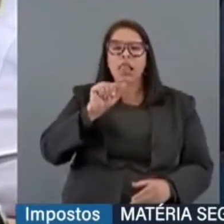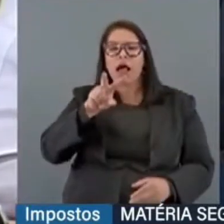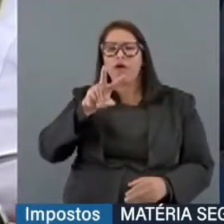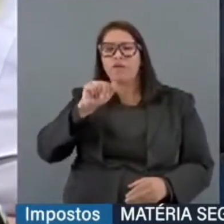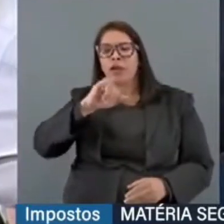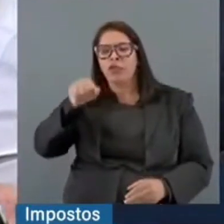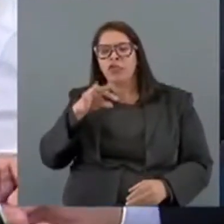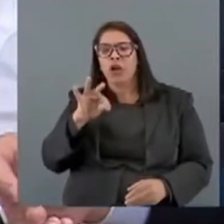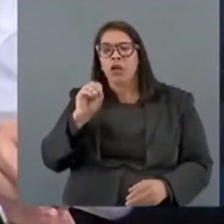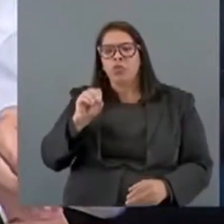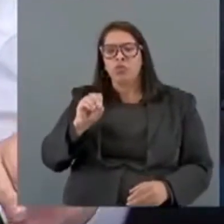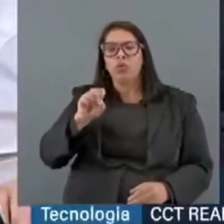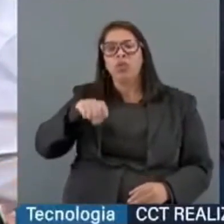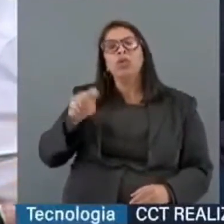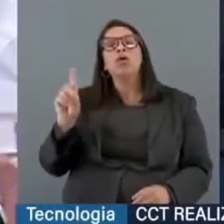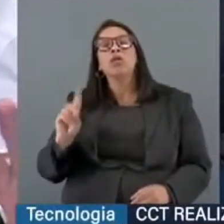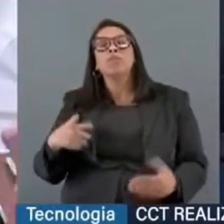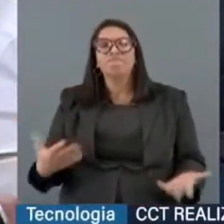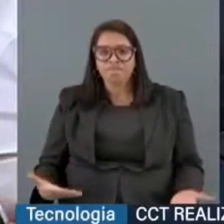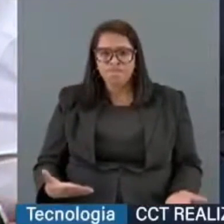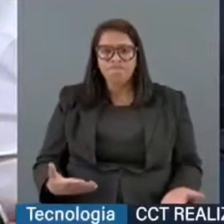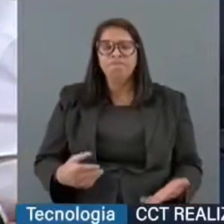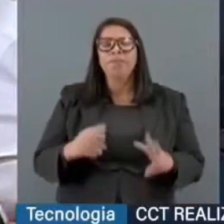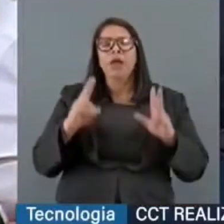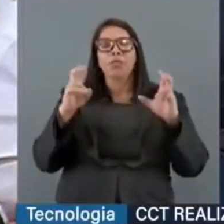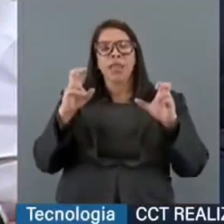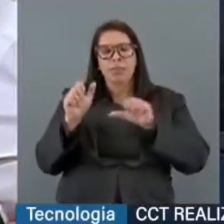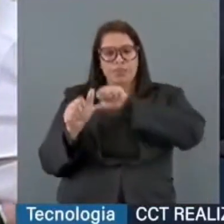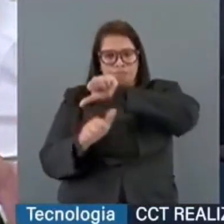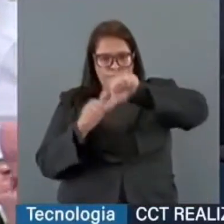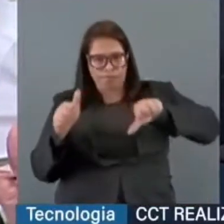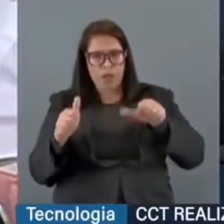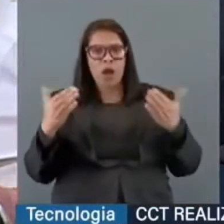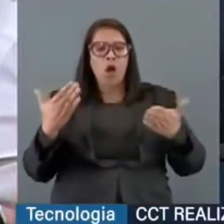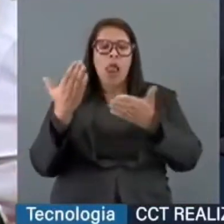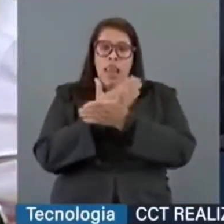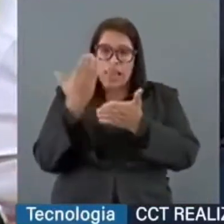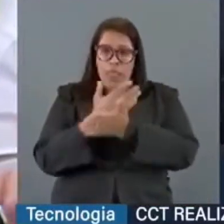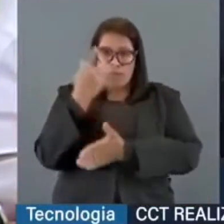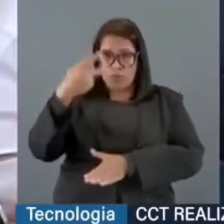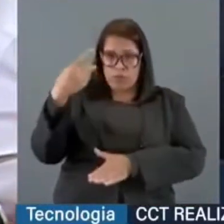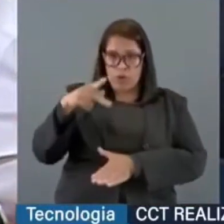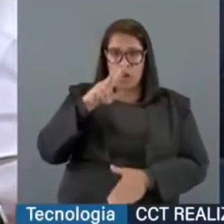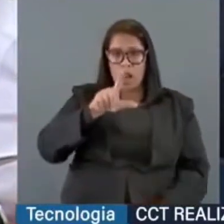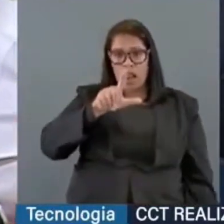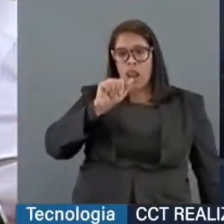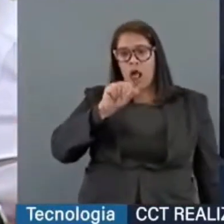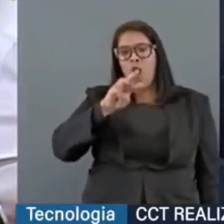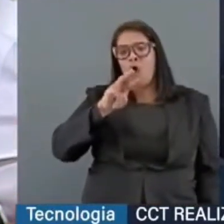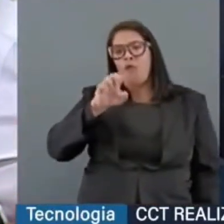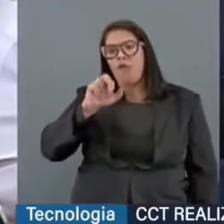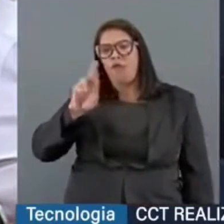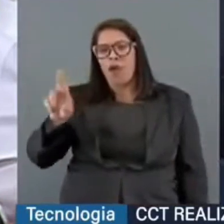Tribunal Federal. Mudando um pouco de temática, no seu livro Lawfare, e aqui eu tomo a